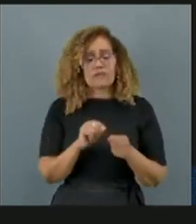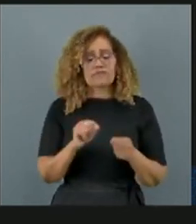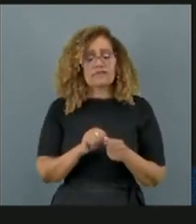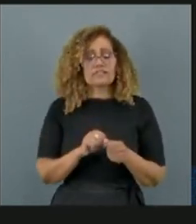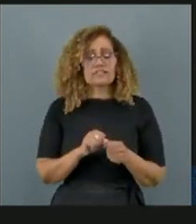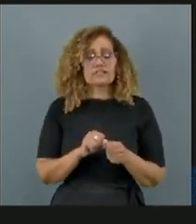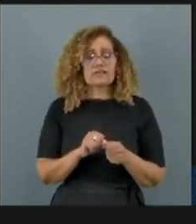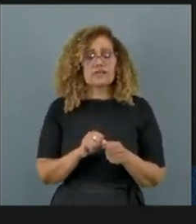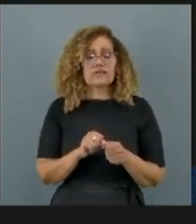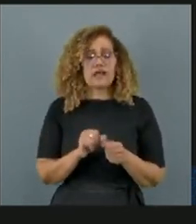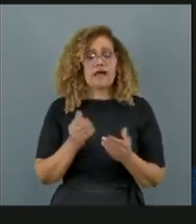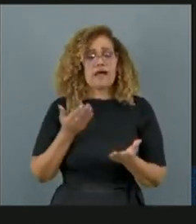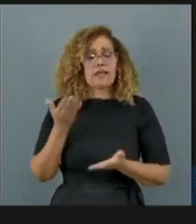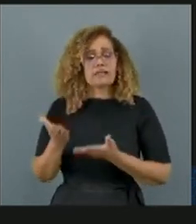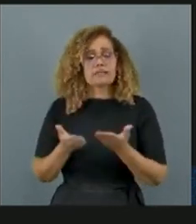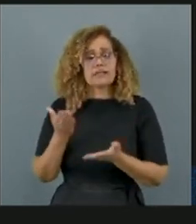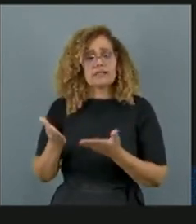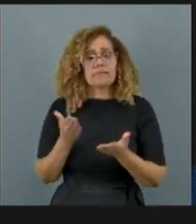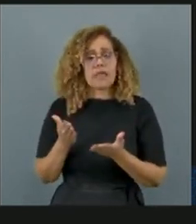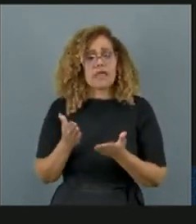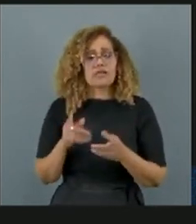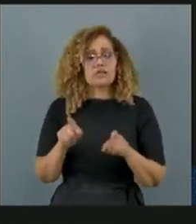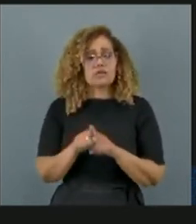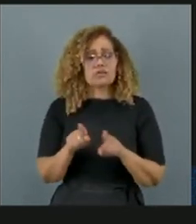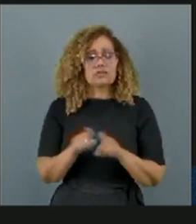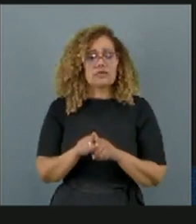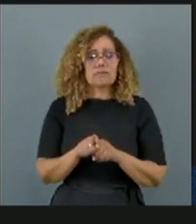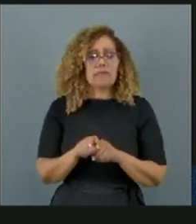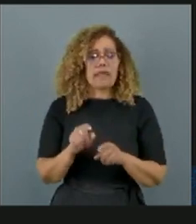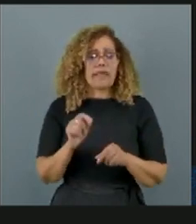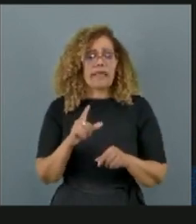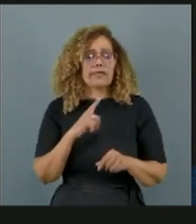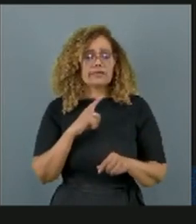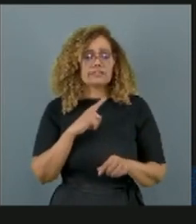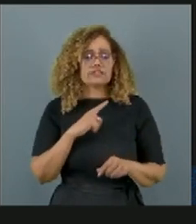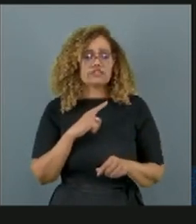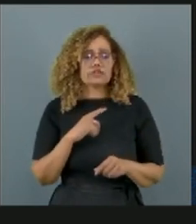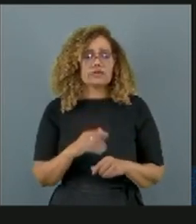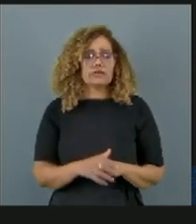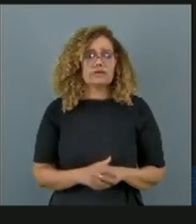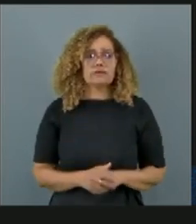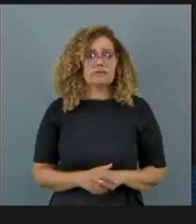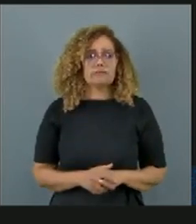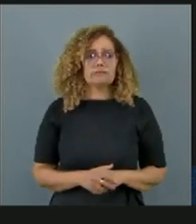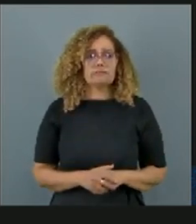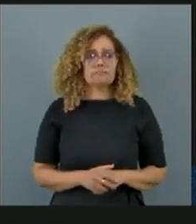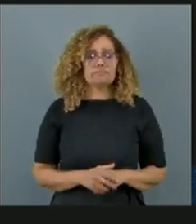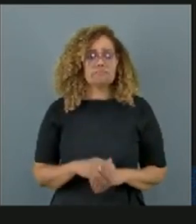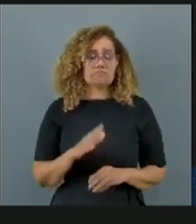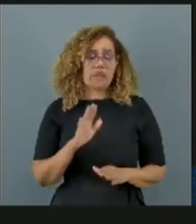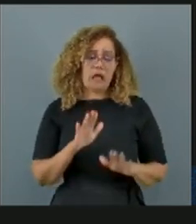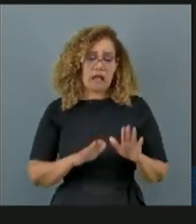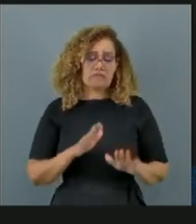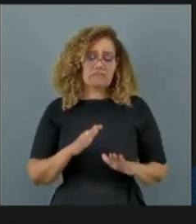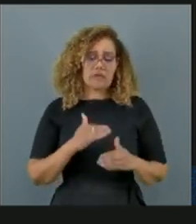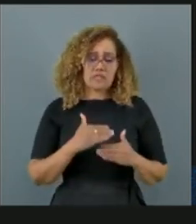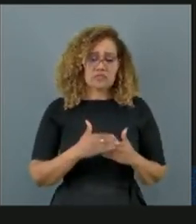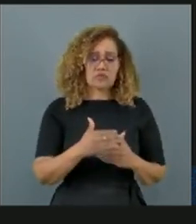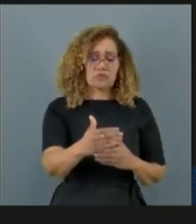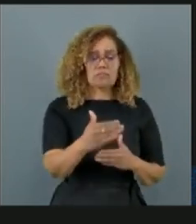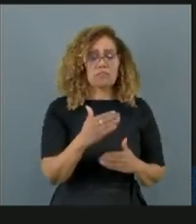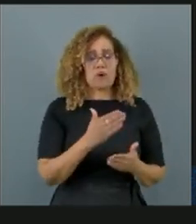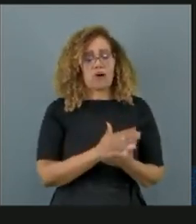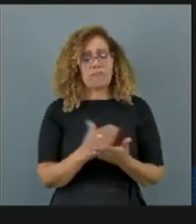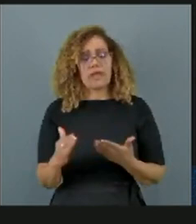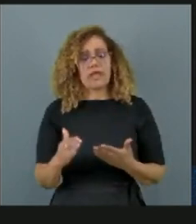de humor bipolar, transtornos afetivos, que aí inclui depressão e